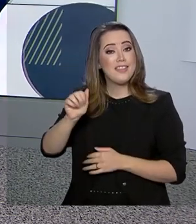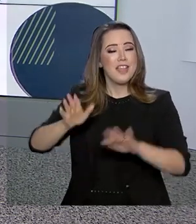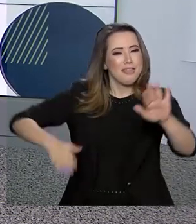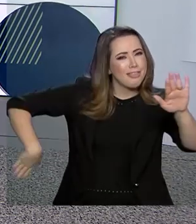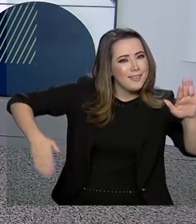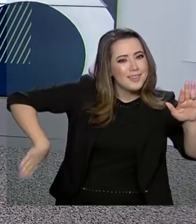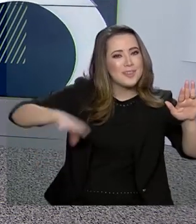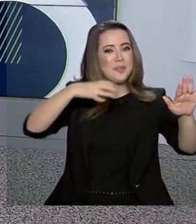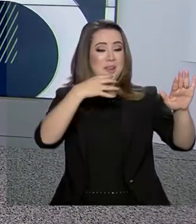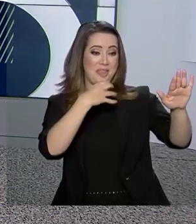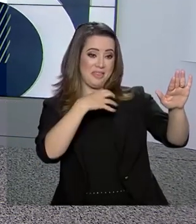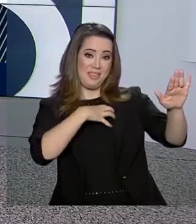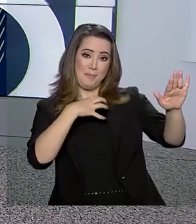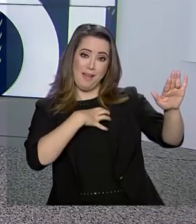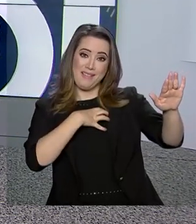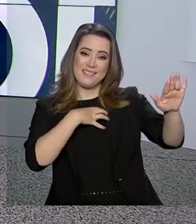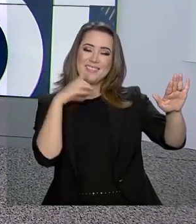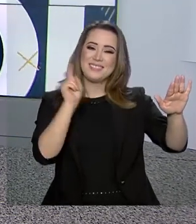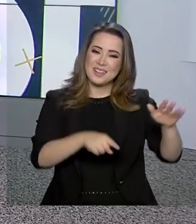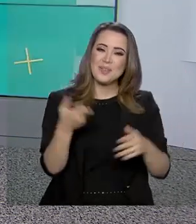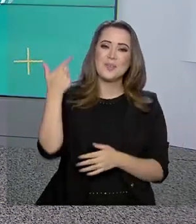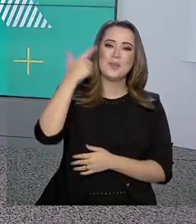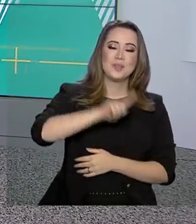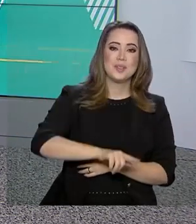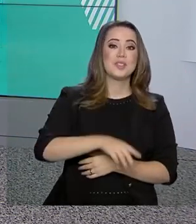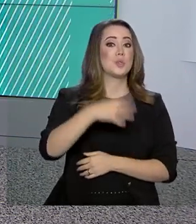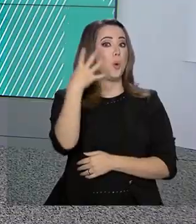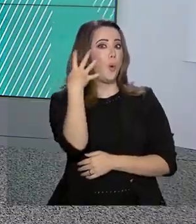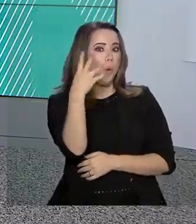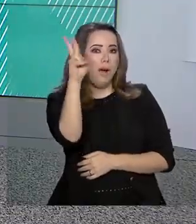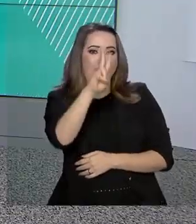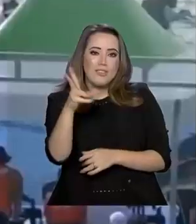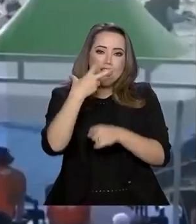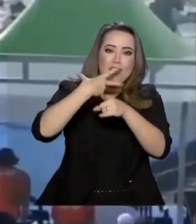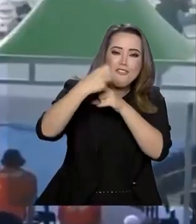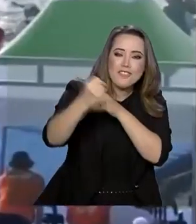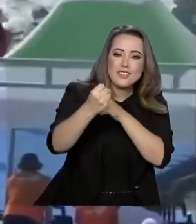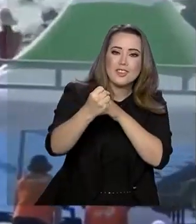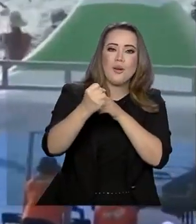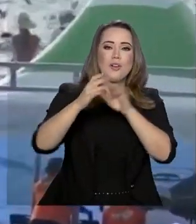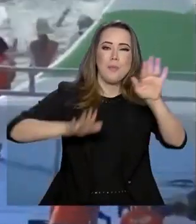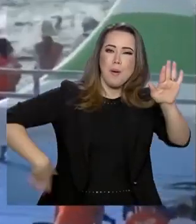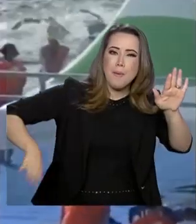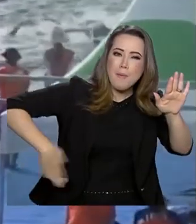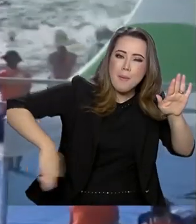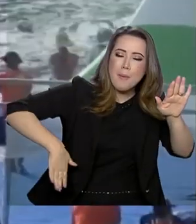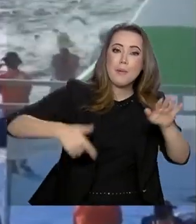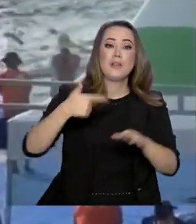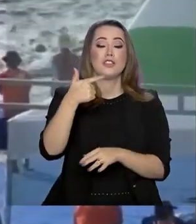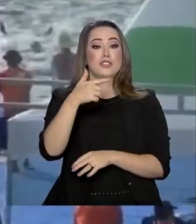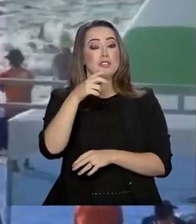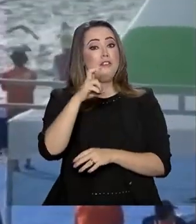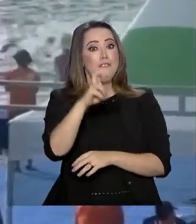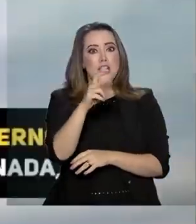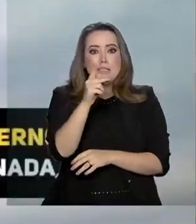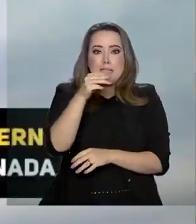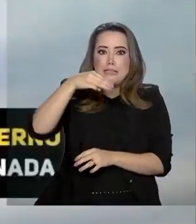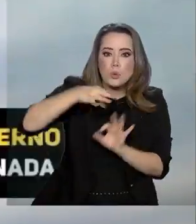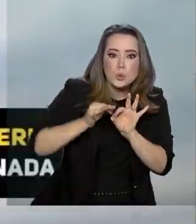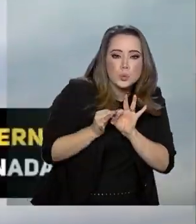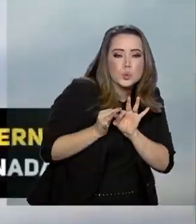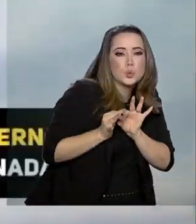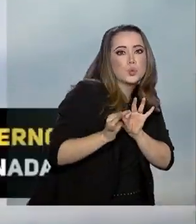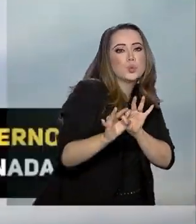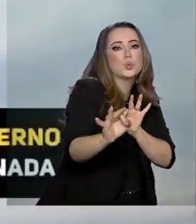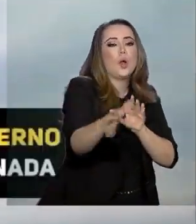conquista o Tetra na maratona aquática de 25 quilômetros na Coreia do Sul. A medalha de ouro é a segunda da nadadora